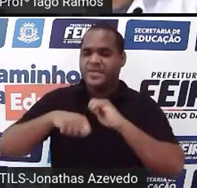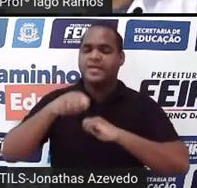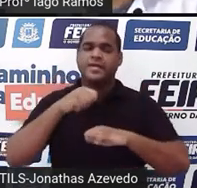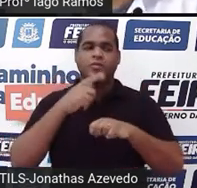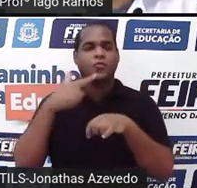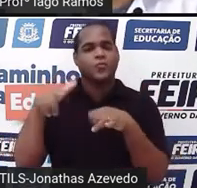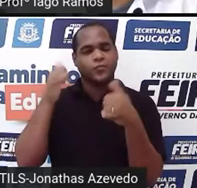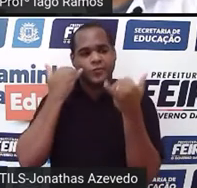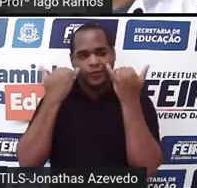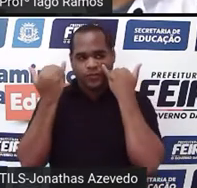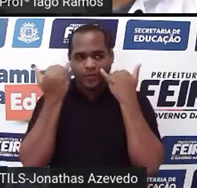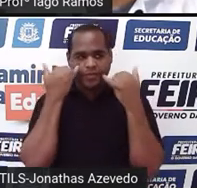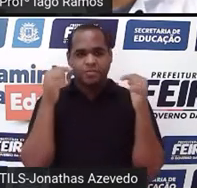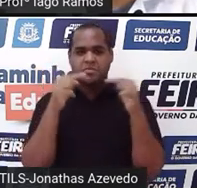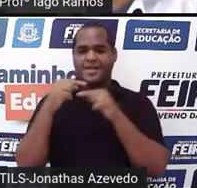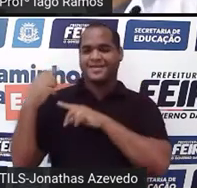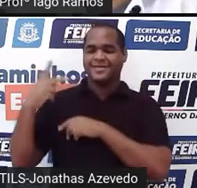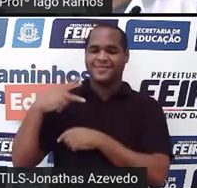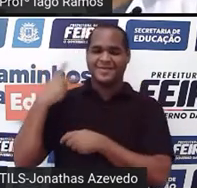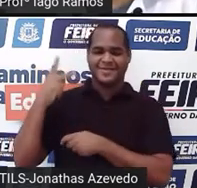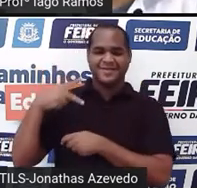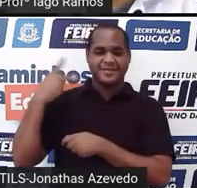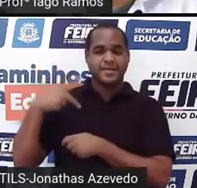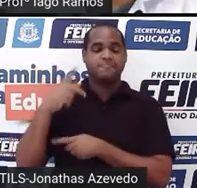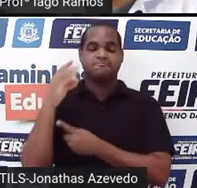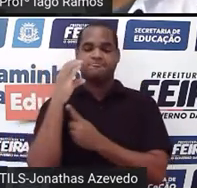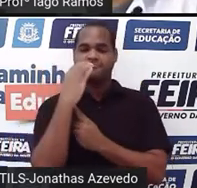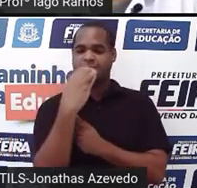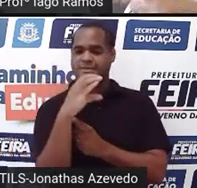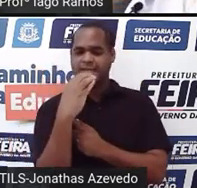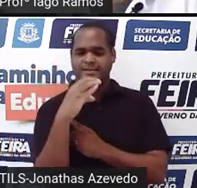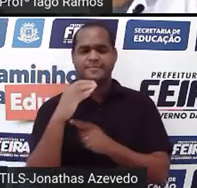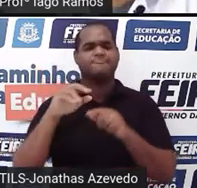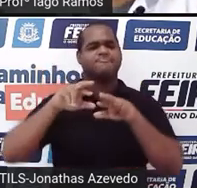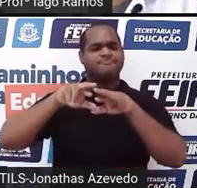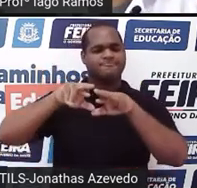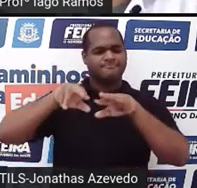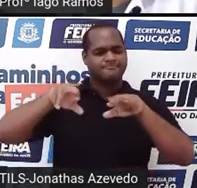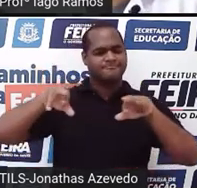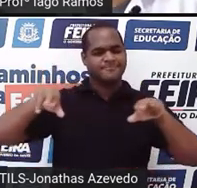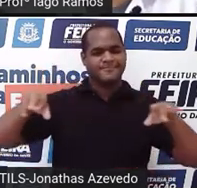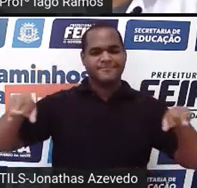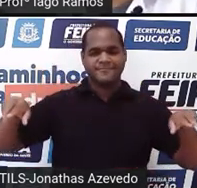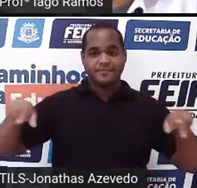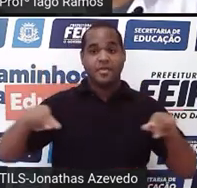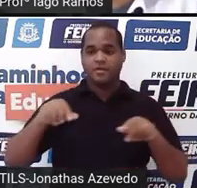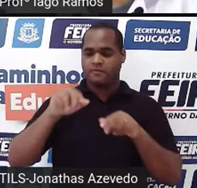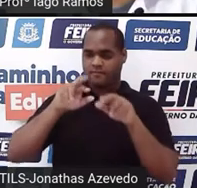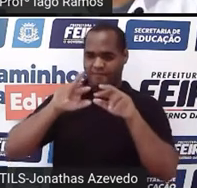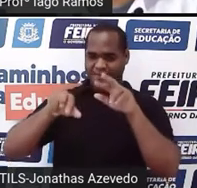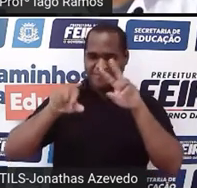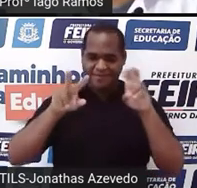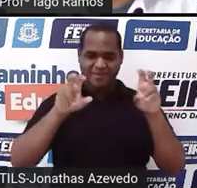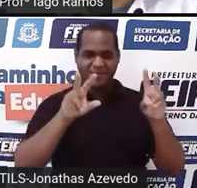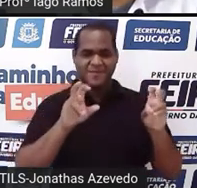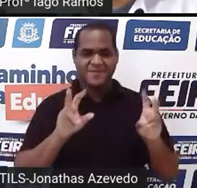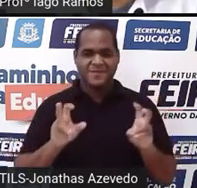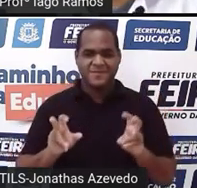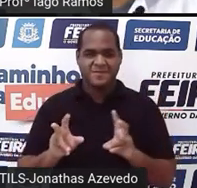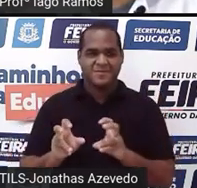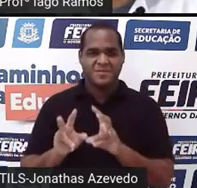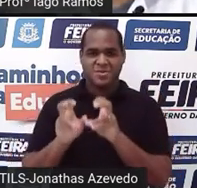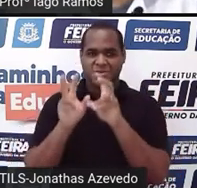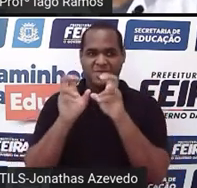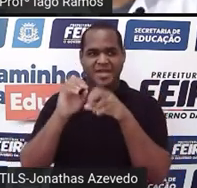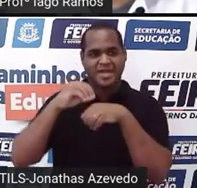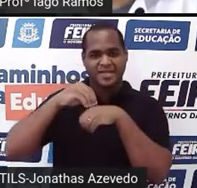informações sobre política, ciência, enfim, né? Vários assuntos que possam ter ali na transmissão